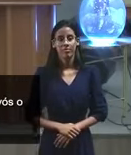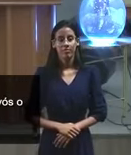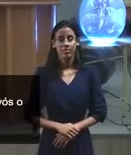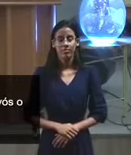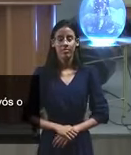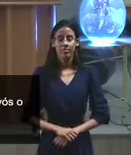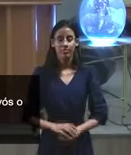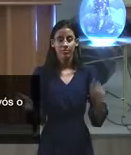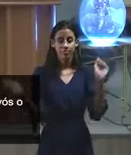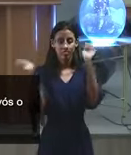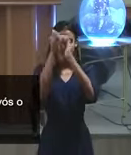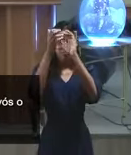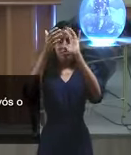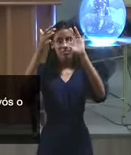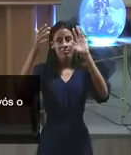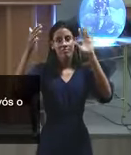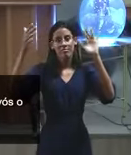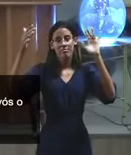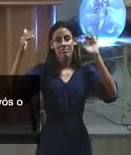Eita glória,